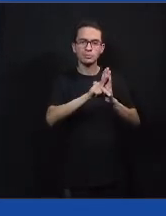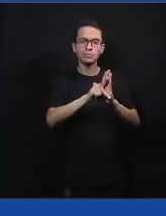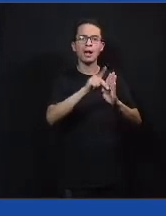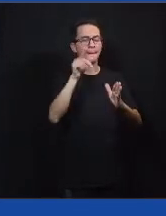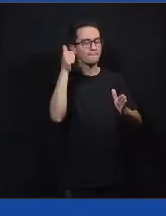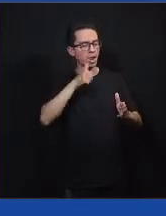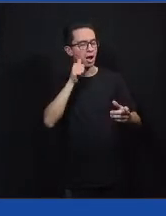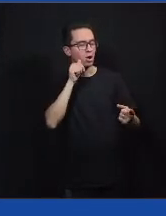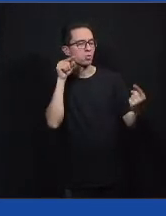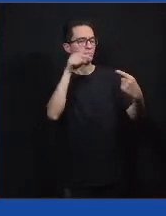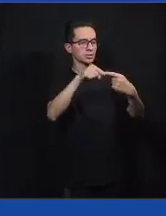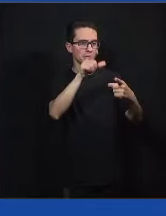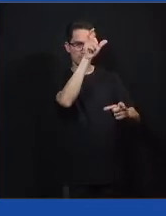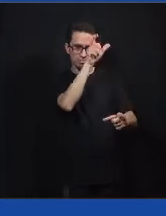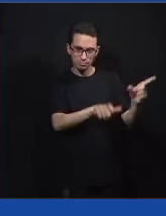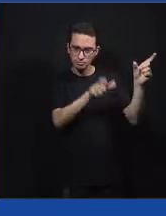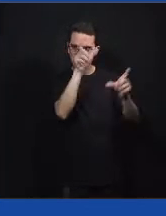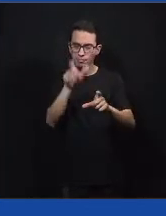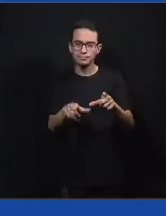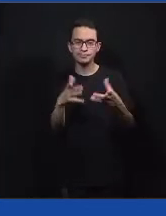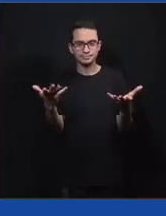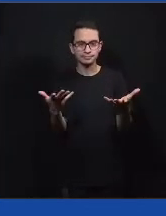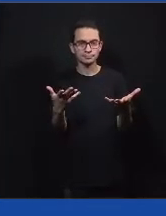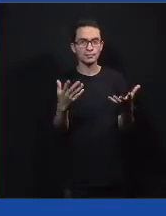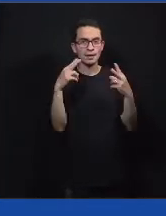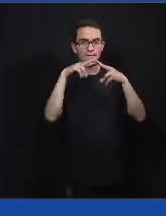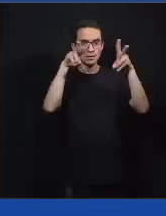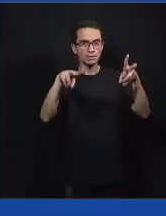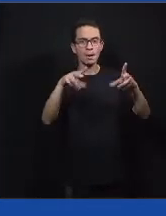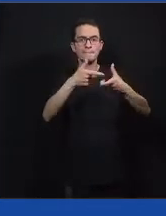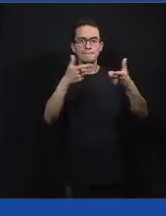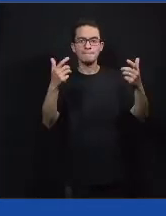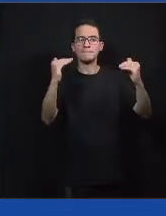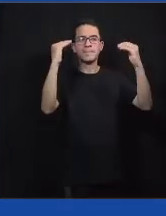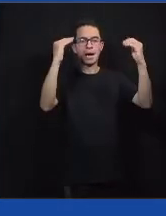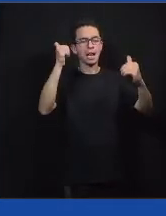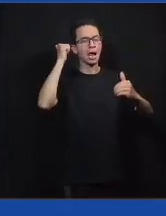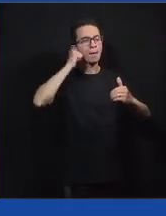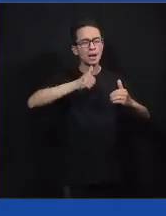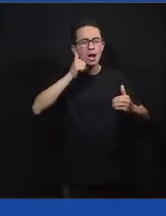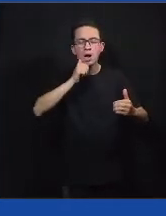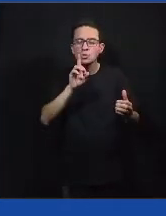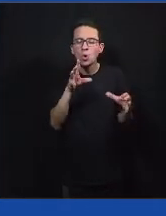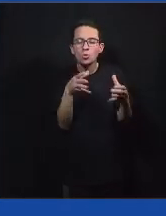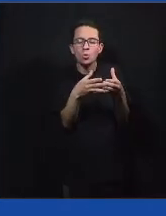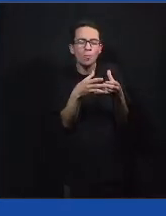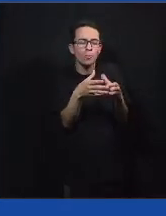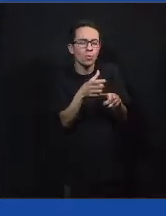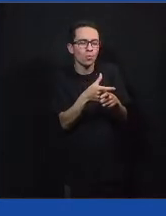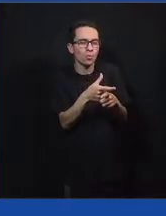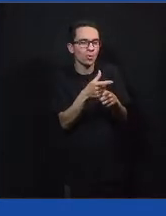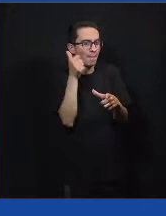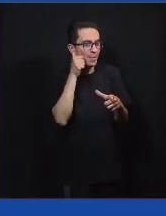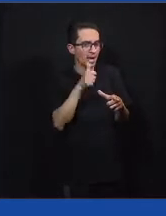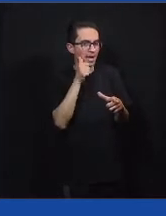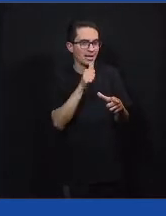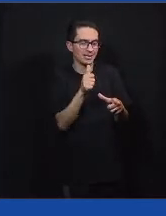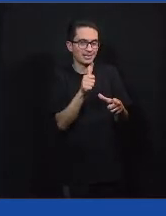mulheres, né? E nessa visão ampla de mulher, porque não é só um nicho de mulher que existe, são